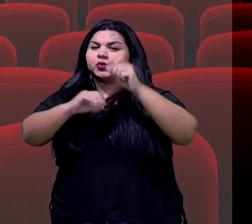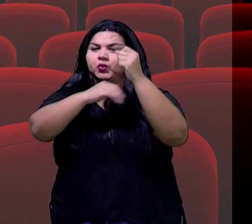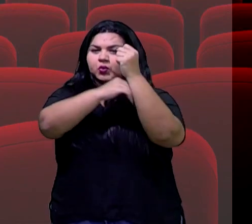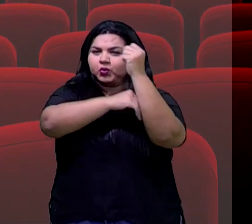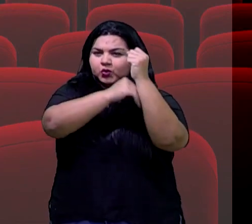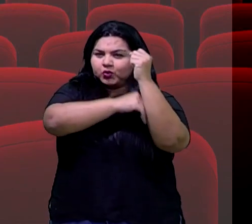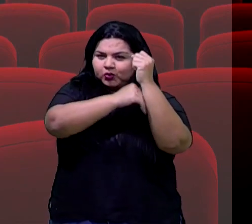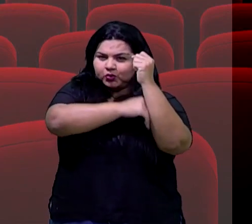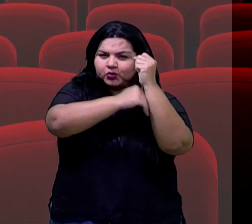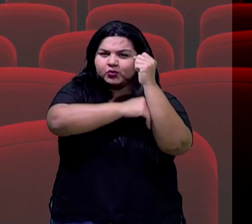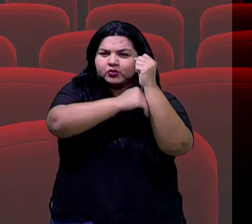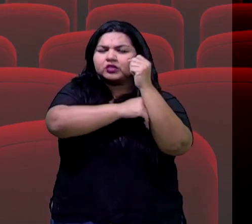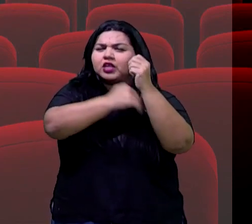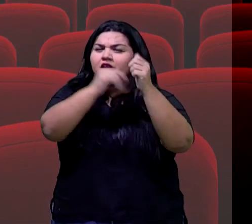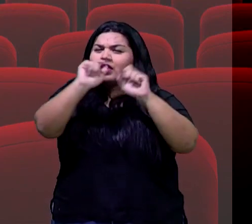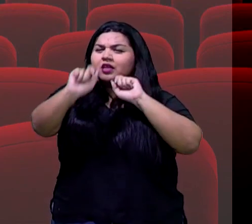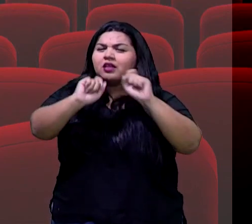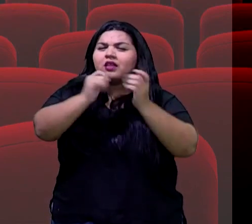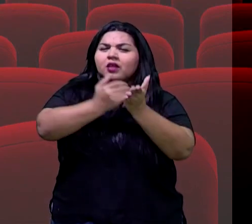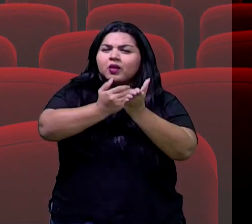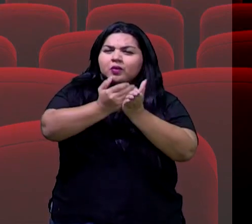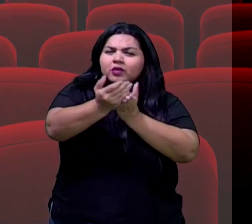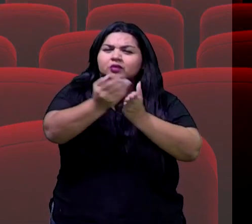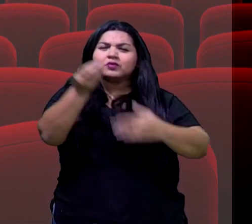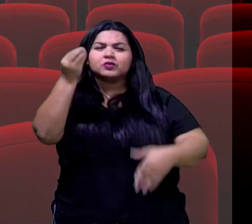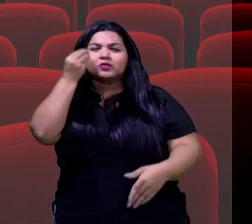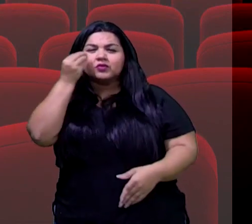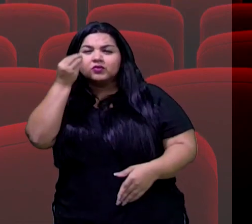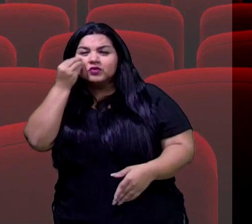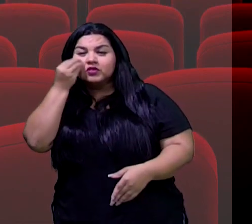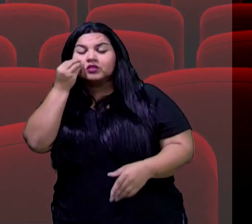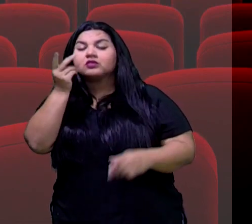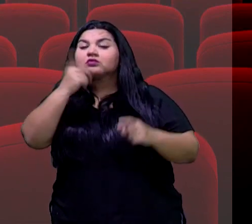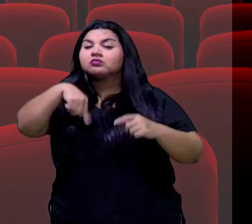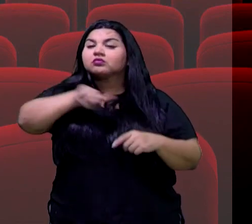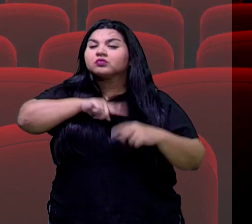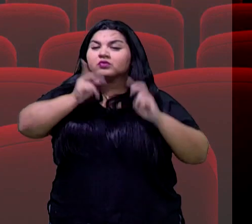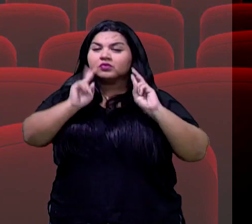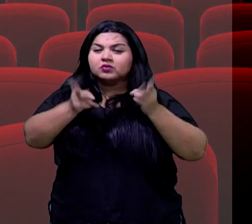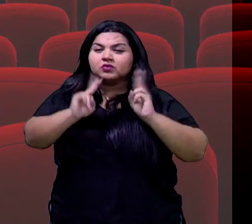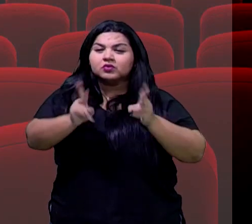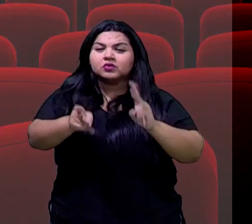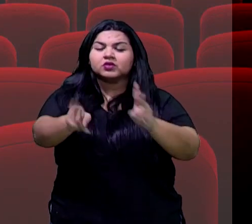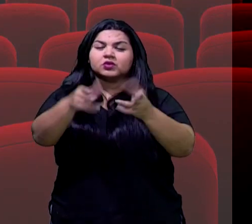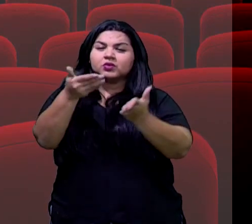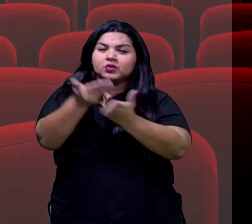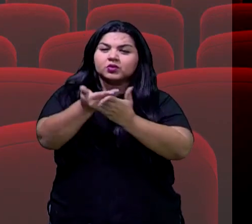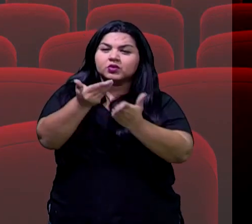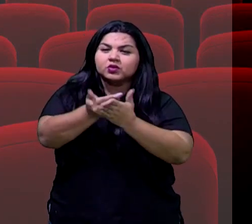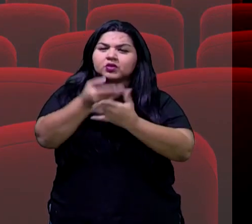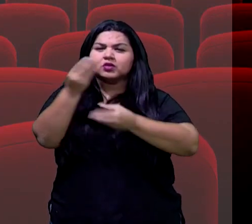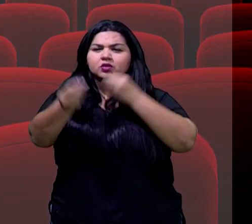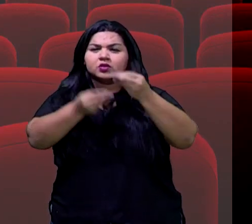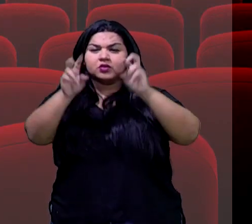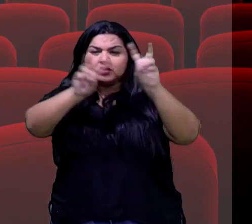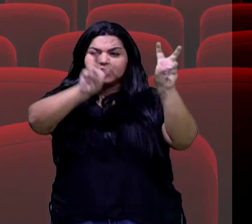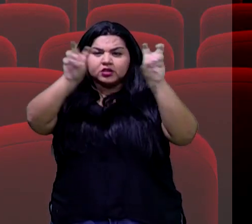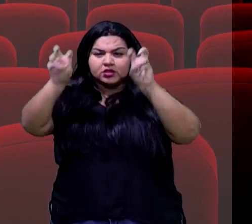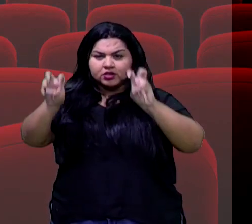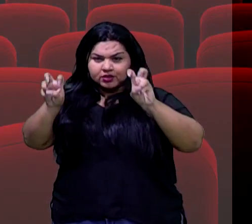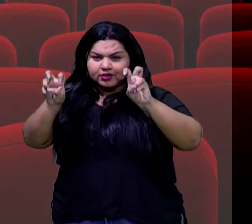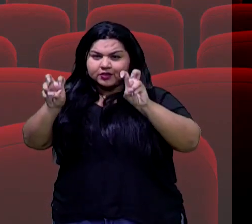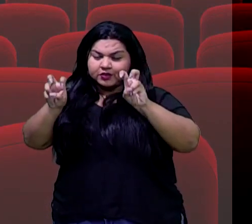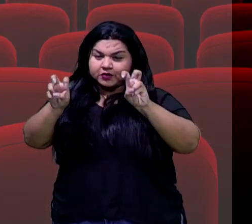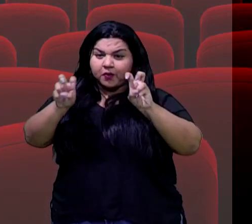QR Code, pra quem tá começando a assistir agora, a gente tá fazendo a continuidade da nossa aula com a temática de